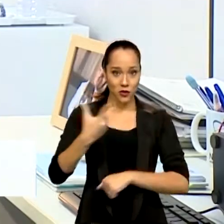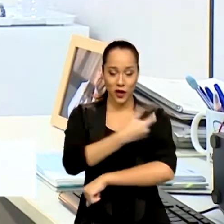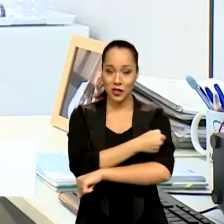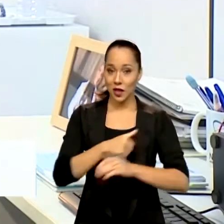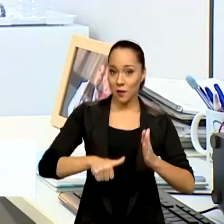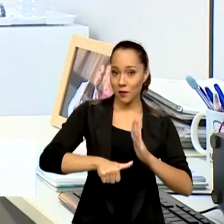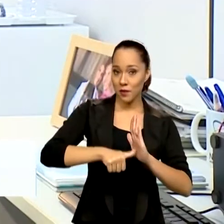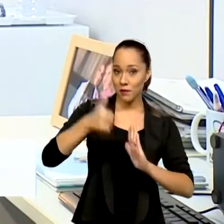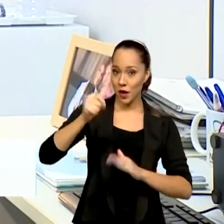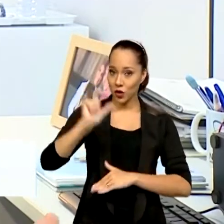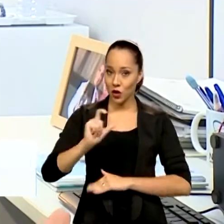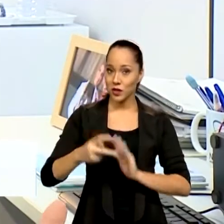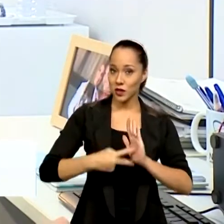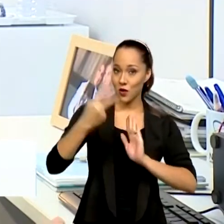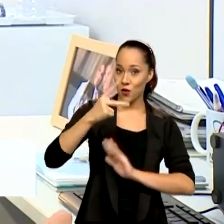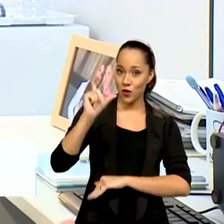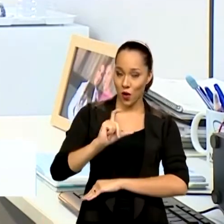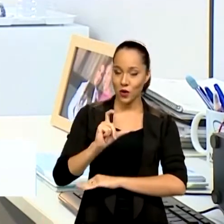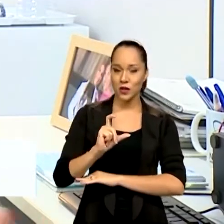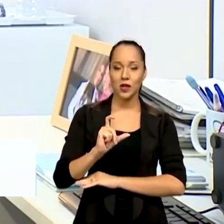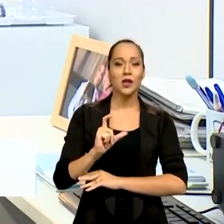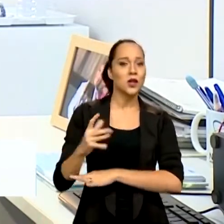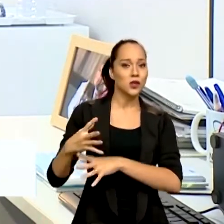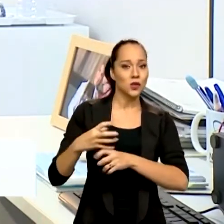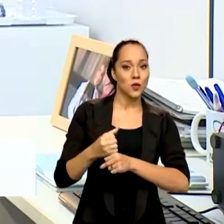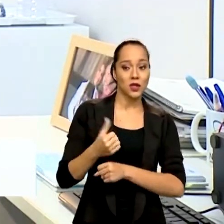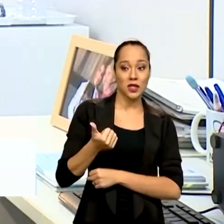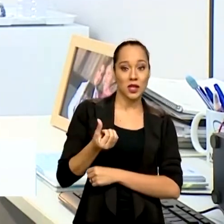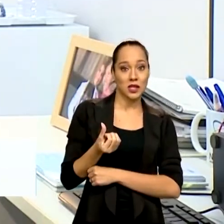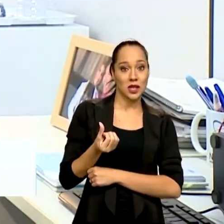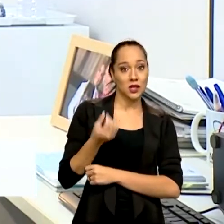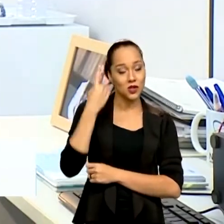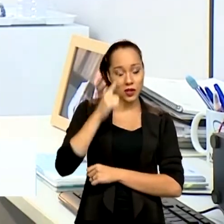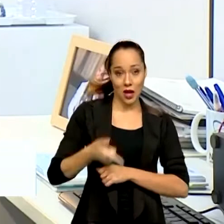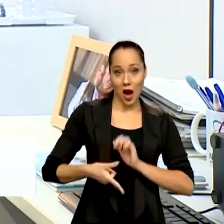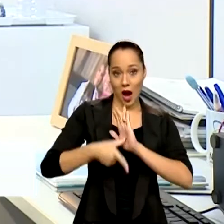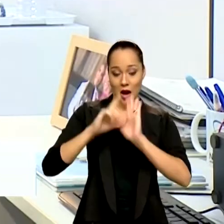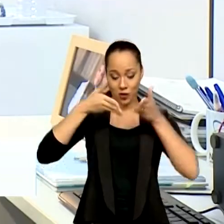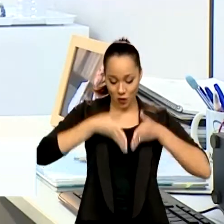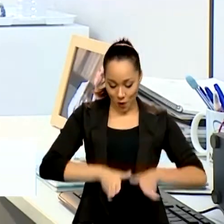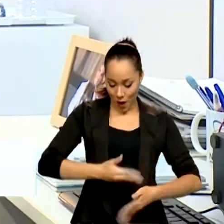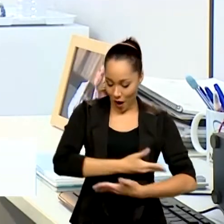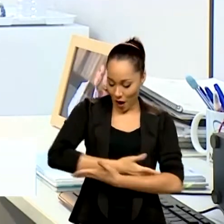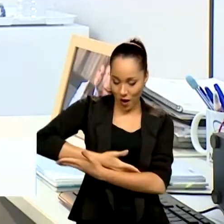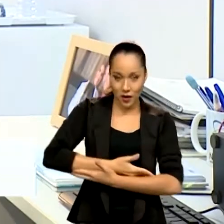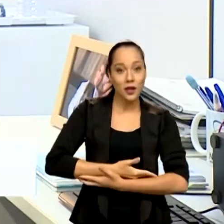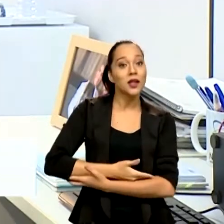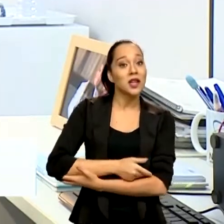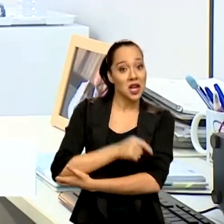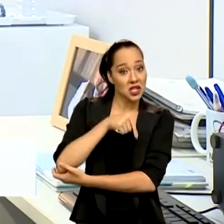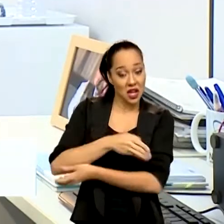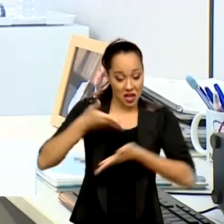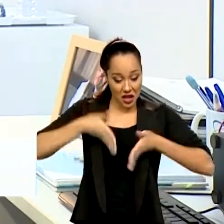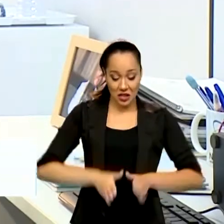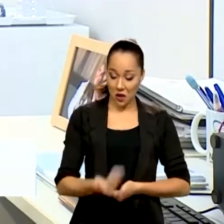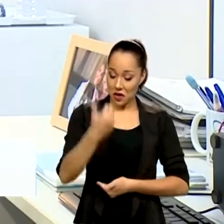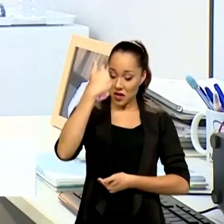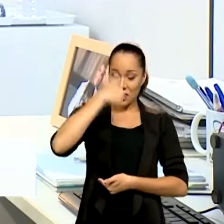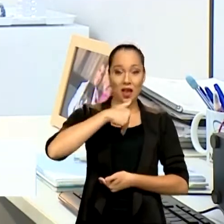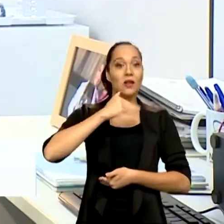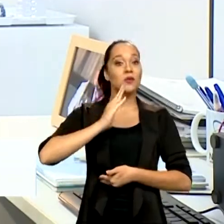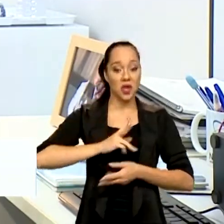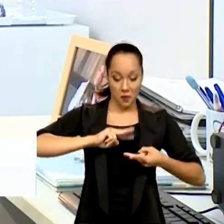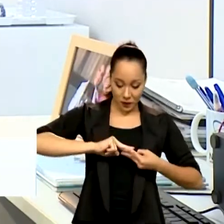a primeira e com a segunda dose e ela completou 16 dias antes do Matheus nascer e que o Matheus já nasceu com esse material